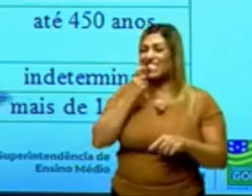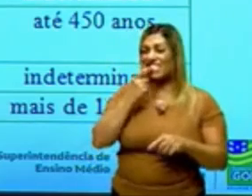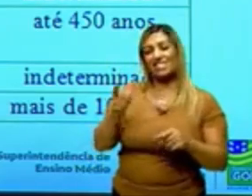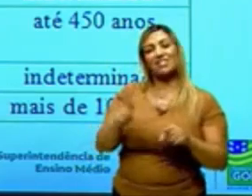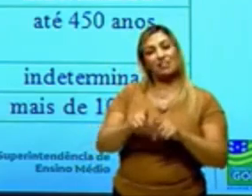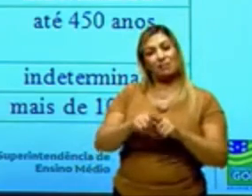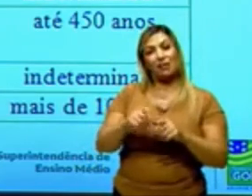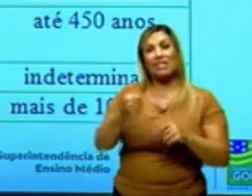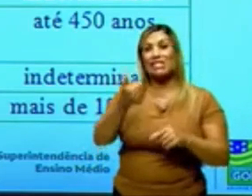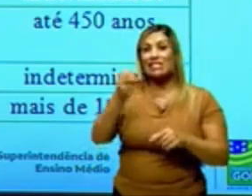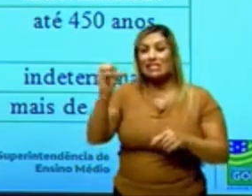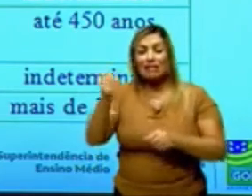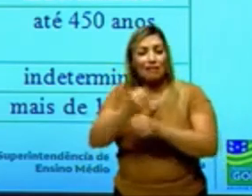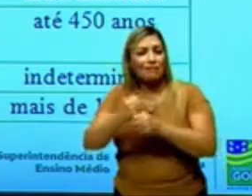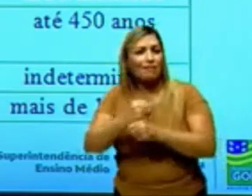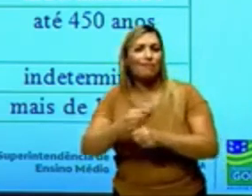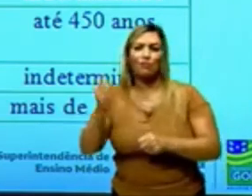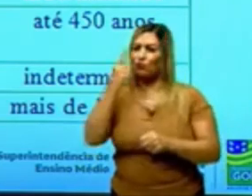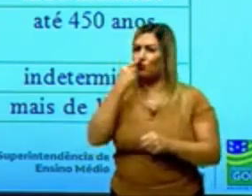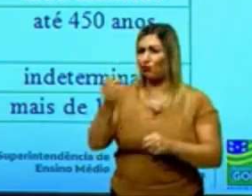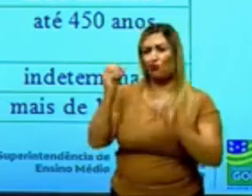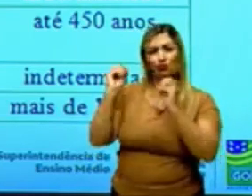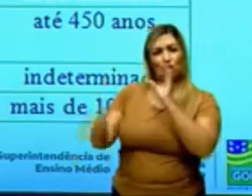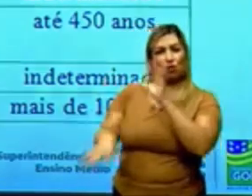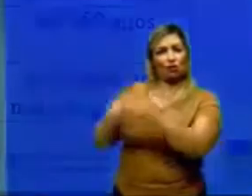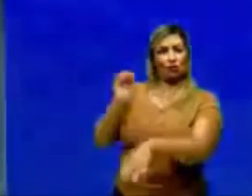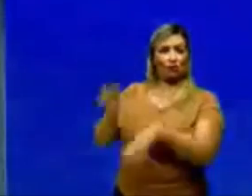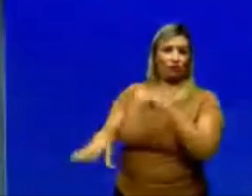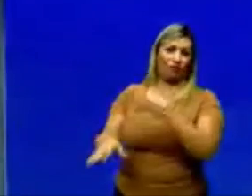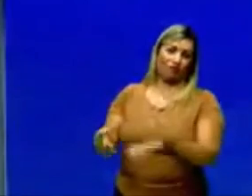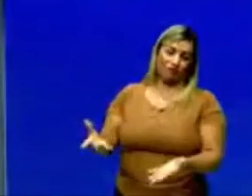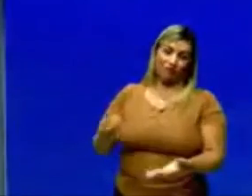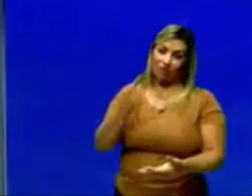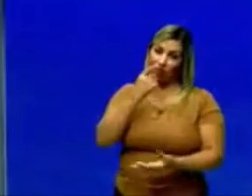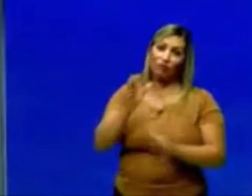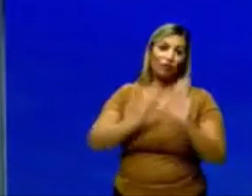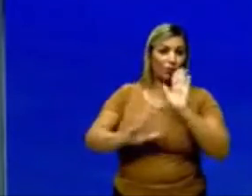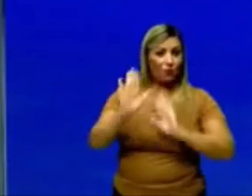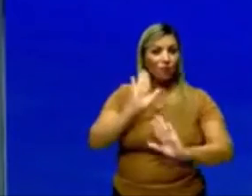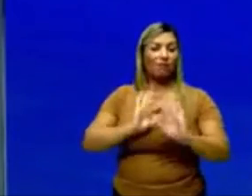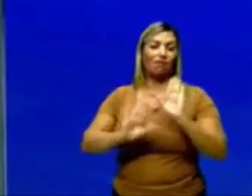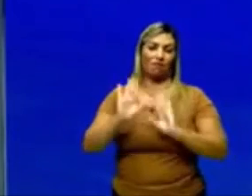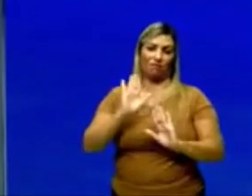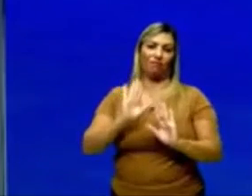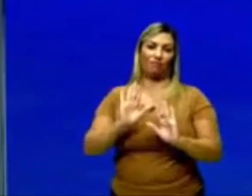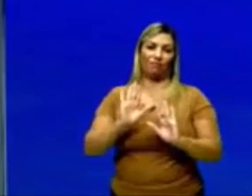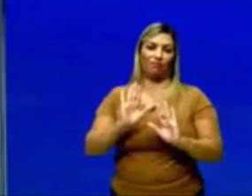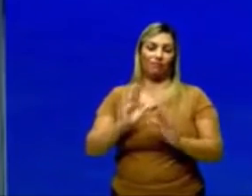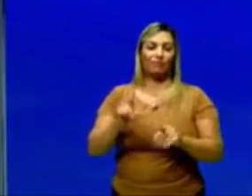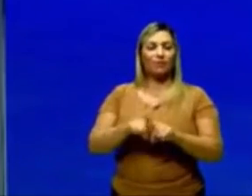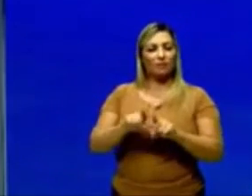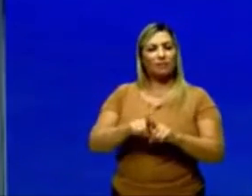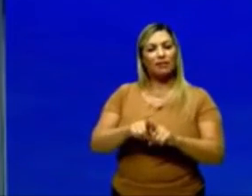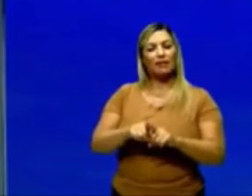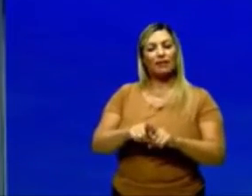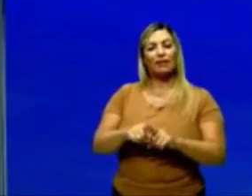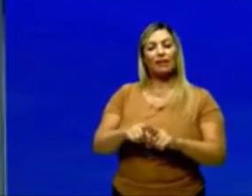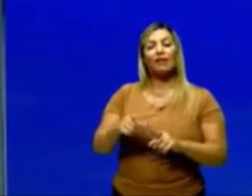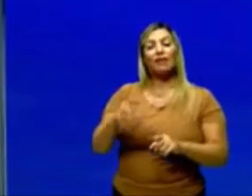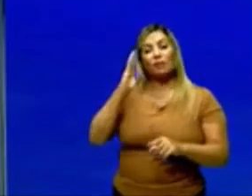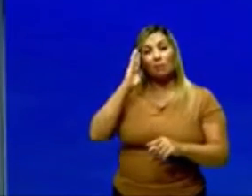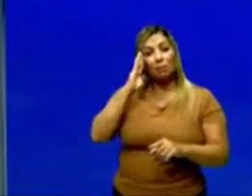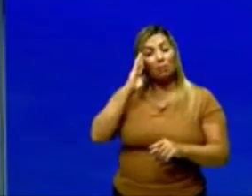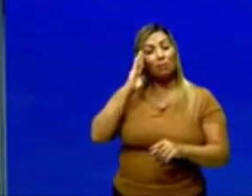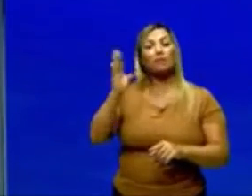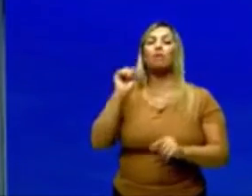de 100 anos, e a gente joga essas sacolas no lixo, né? A gente tem que ter cuidado com isso. E uma das alternativas é a seguinte, é a